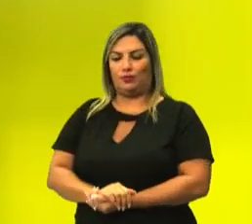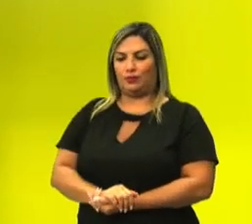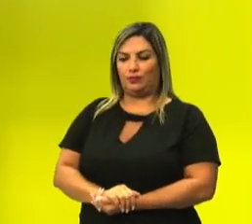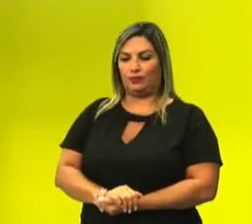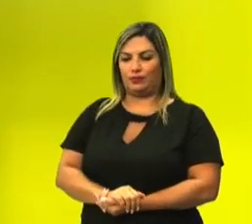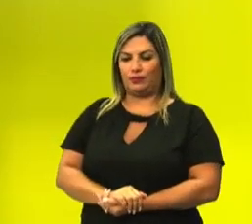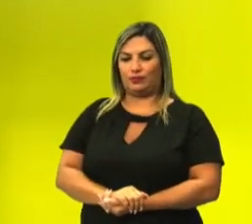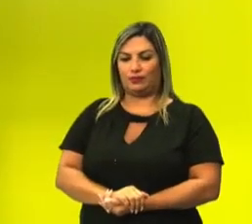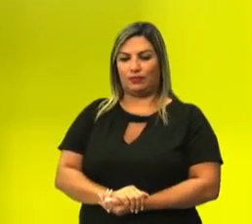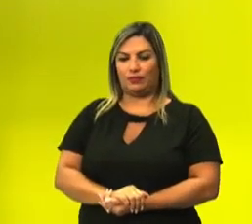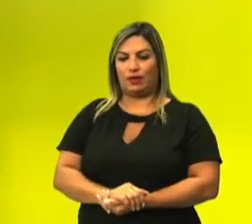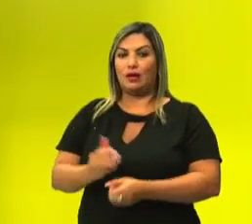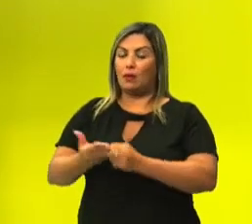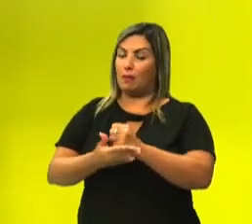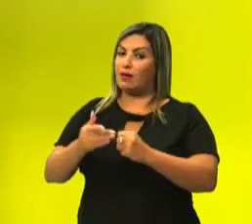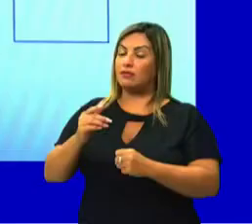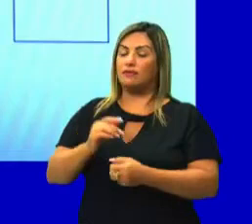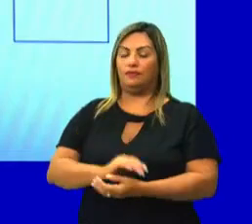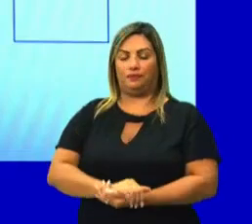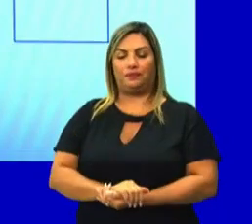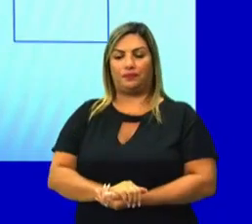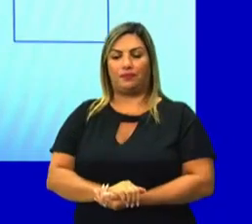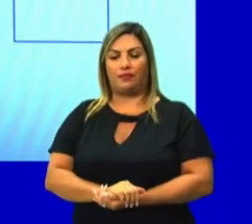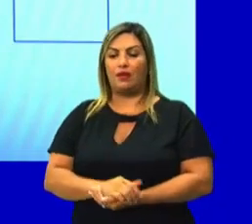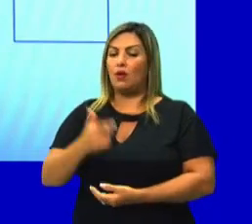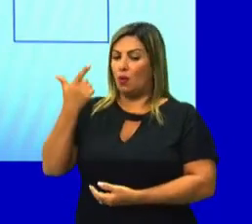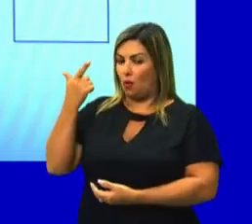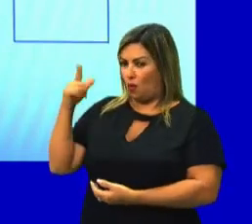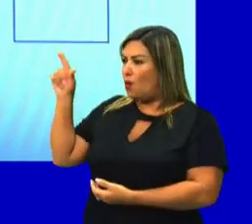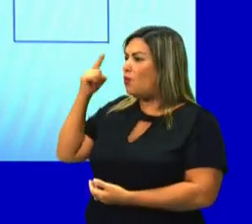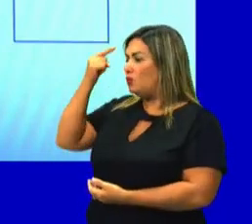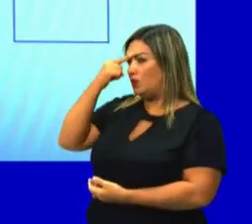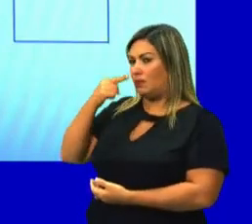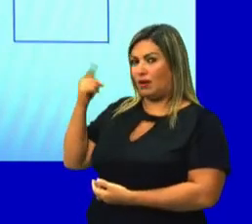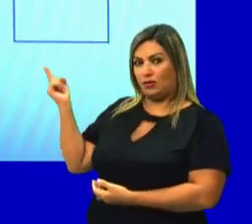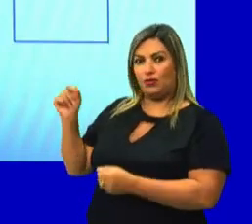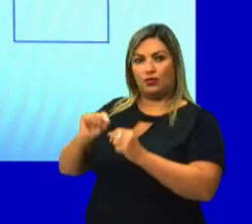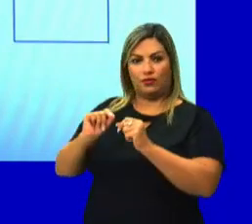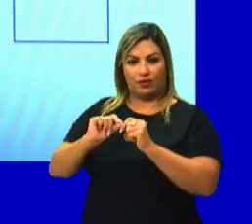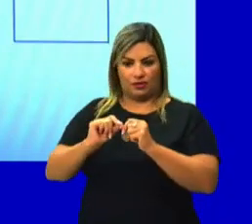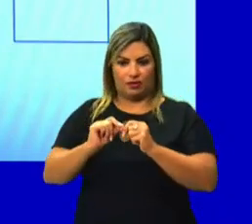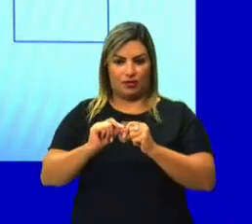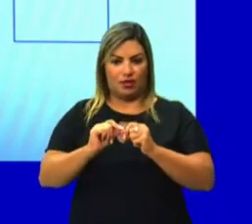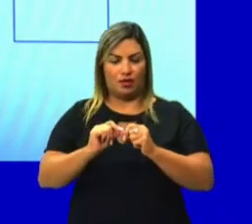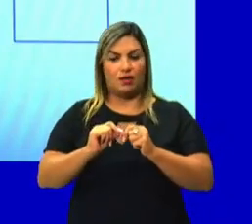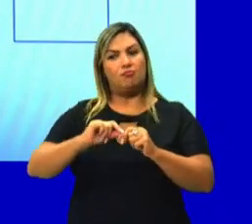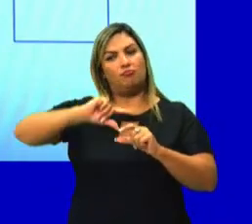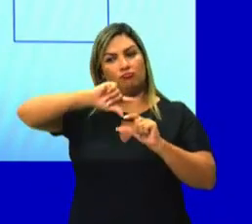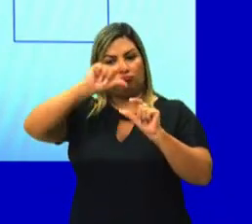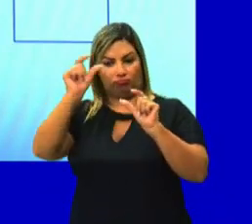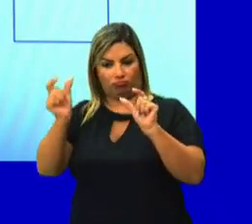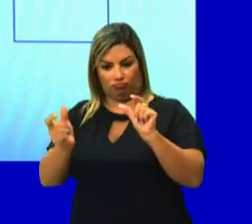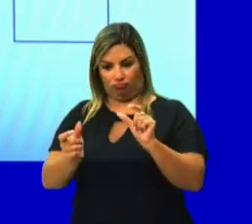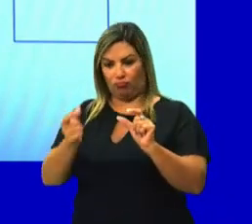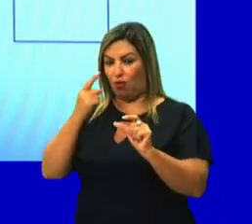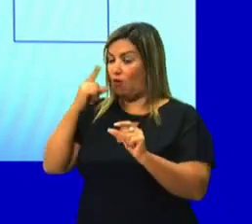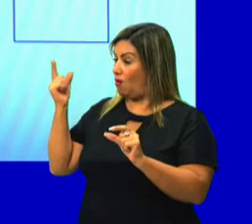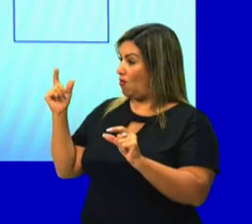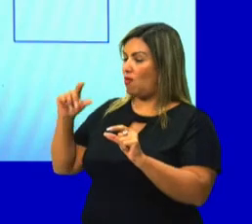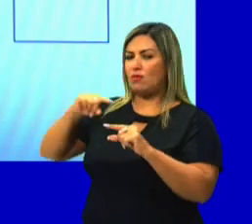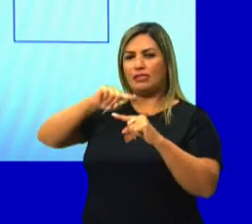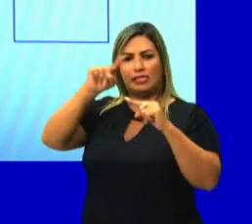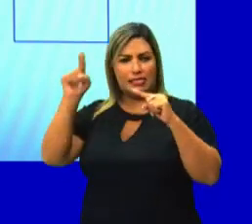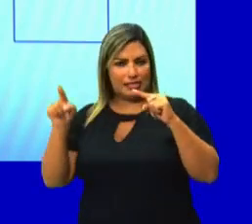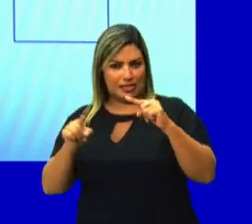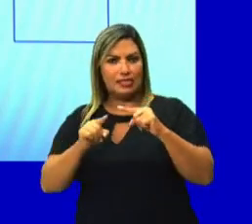O próximo exercício é o seguinte. Ao fazer o molde de um copo em cartolina, de um copo em cartolina, na forma de um